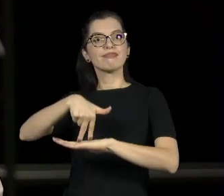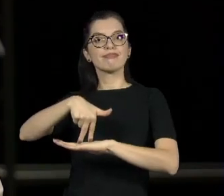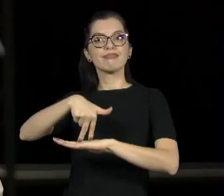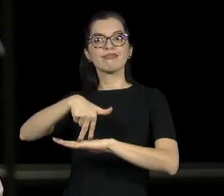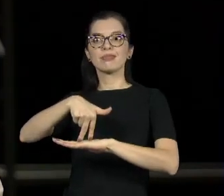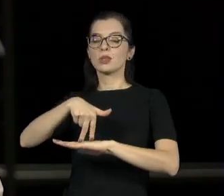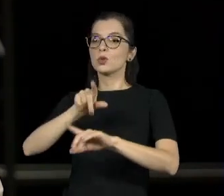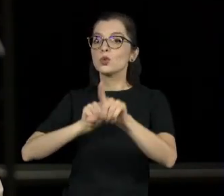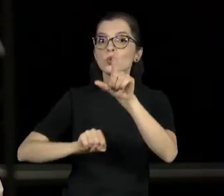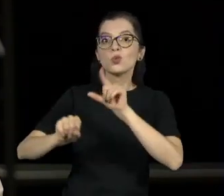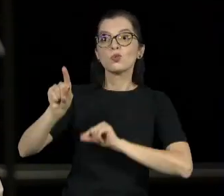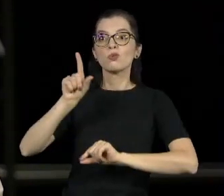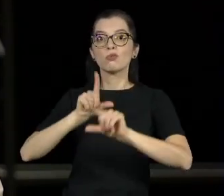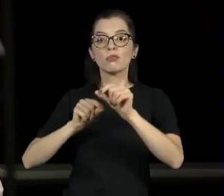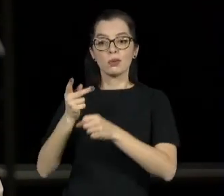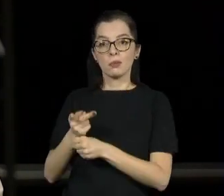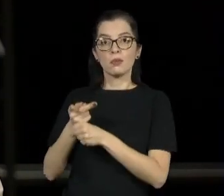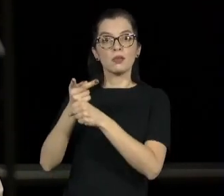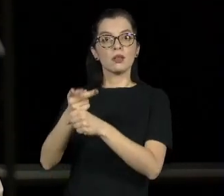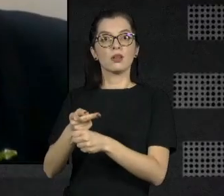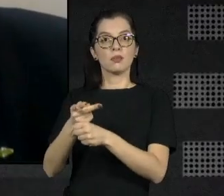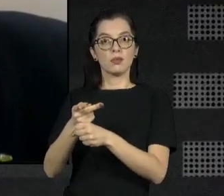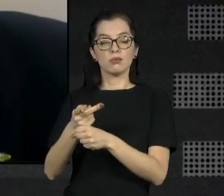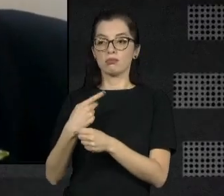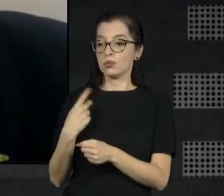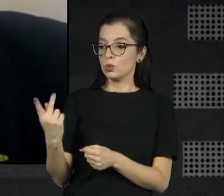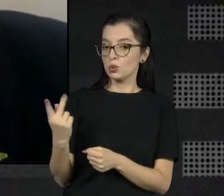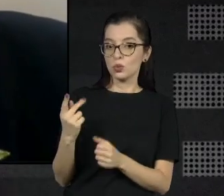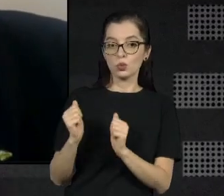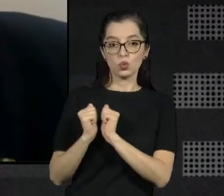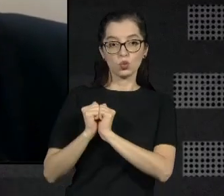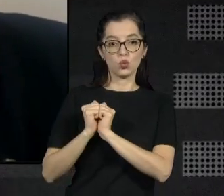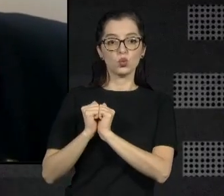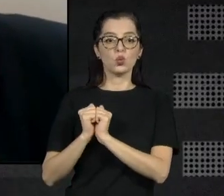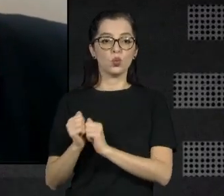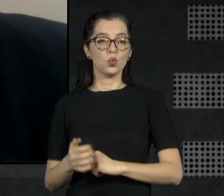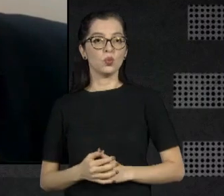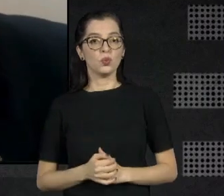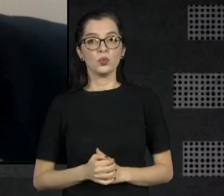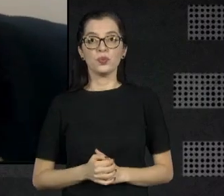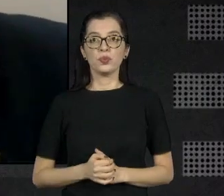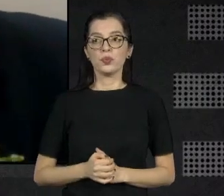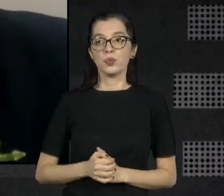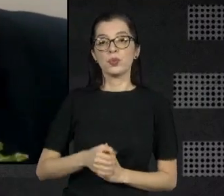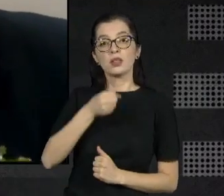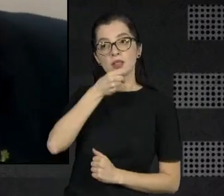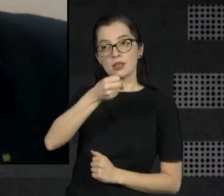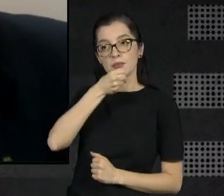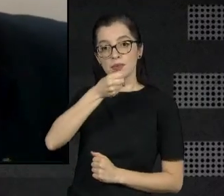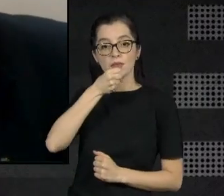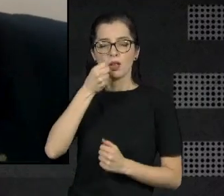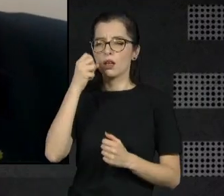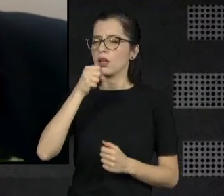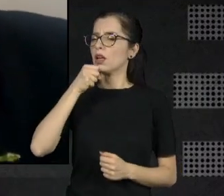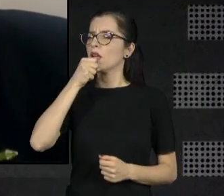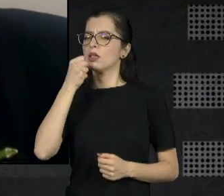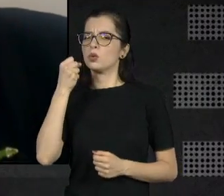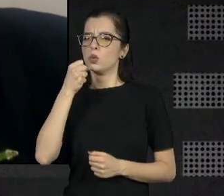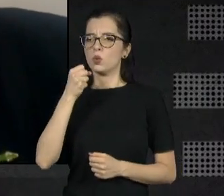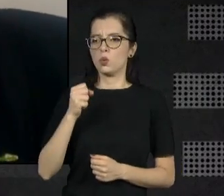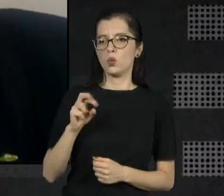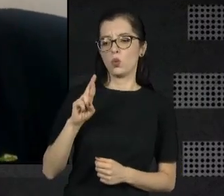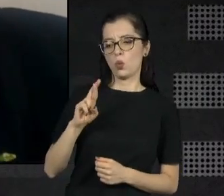Amiga. Eu, Francisco Humira e Roberto Carlos. olha que loucura para um aluno da escola de teatro de São Paulo.